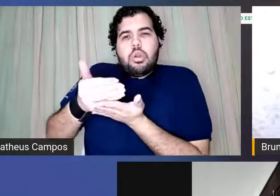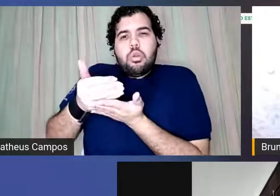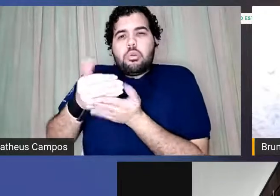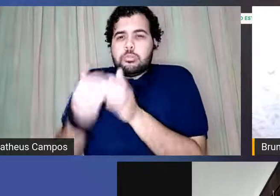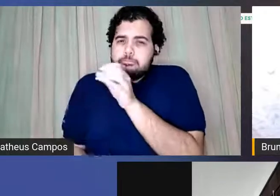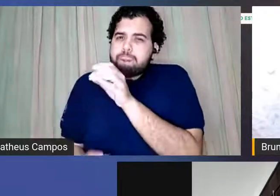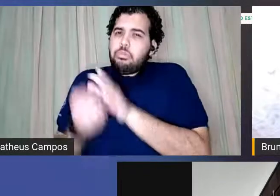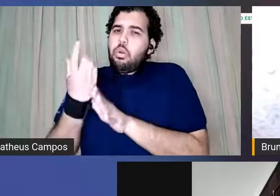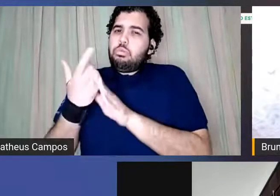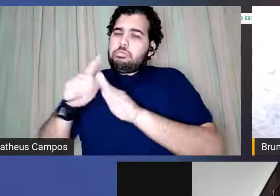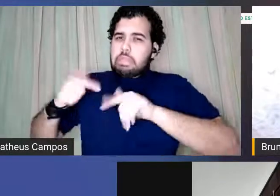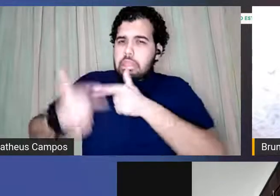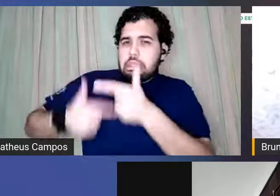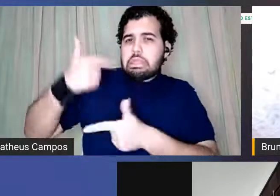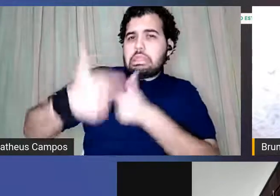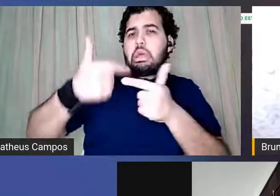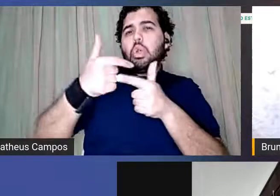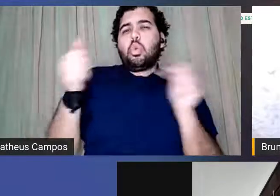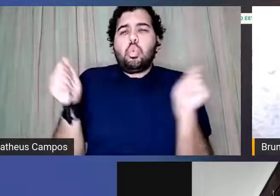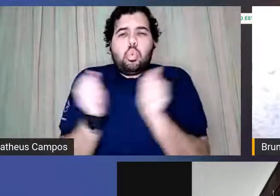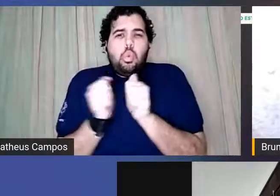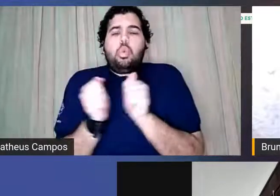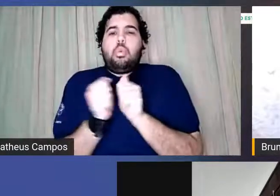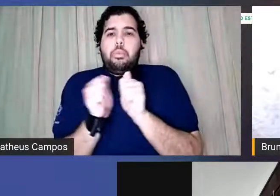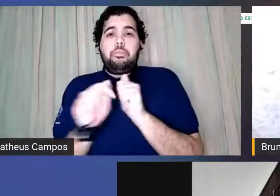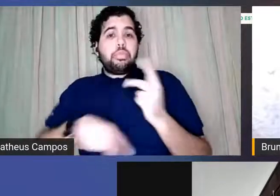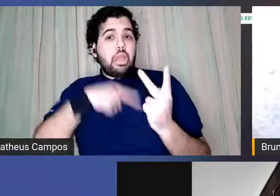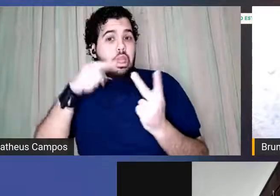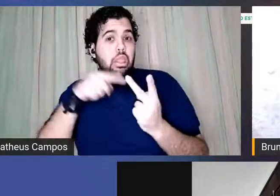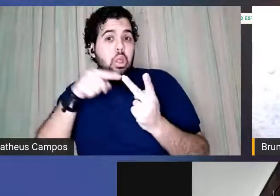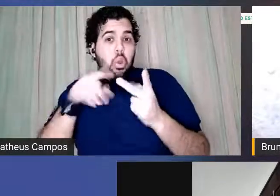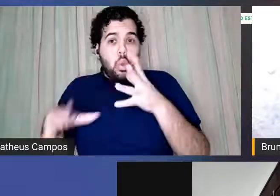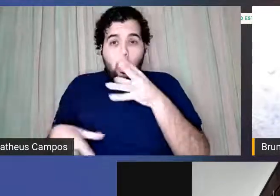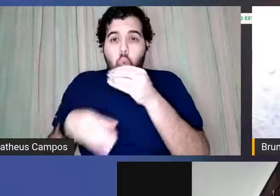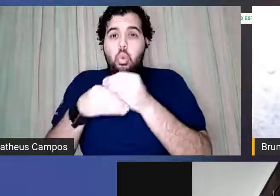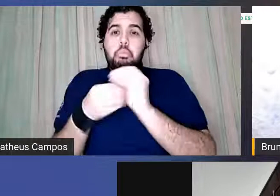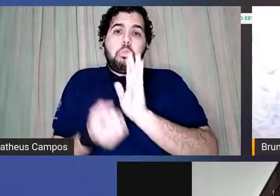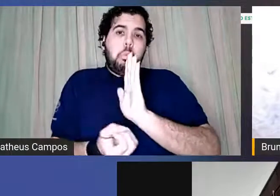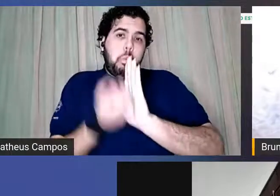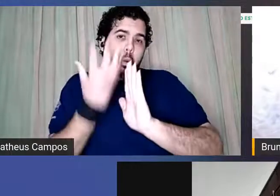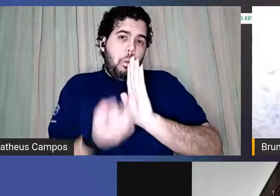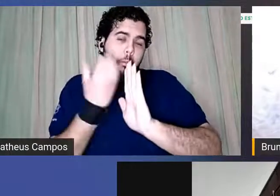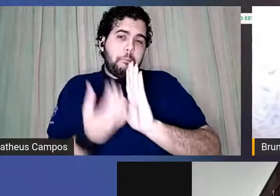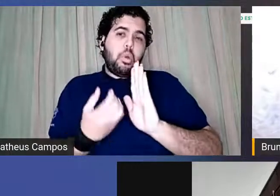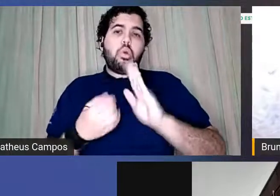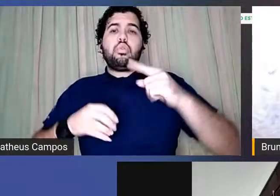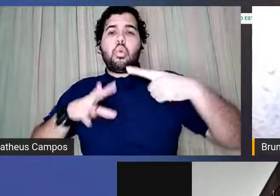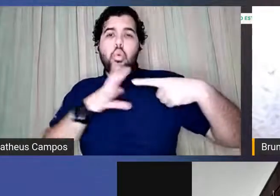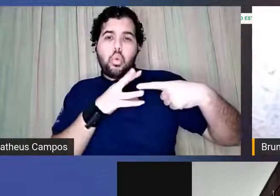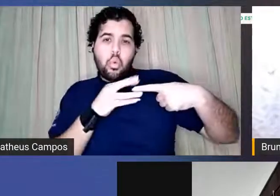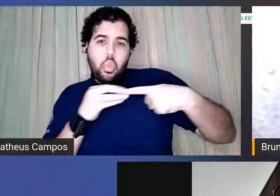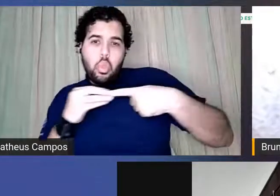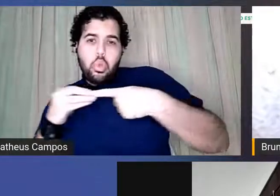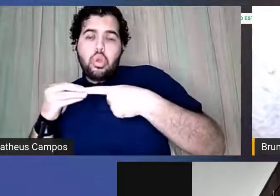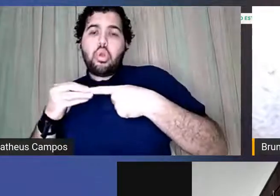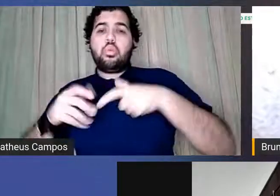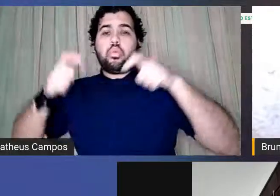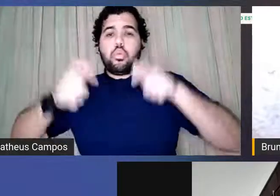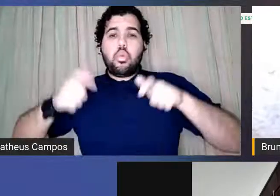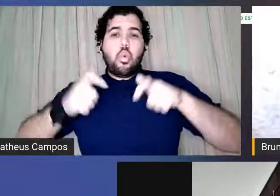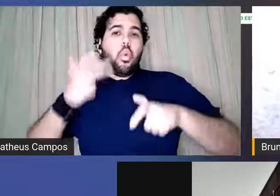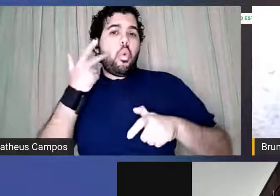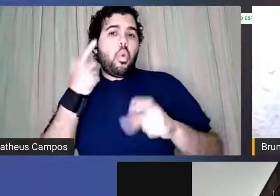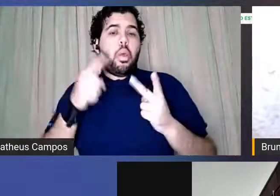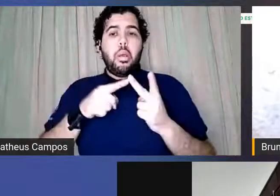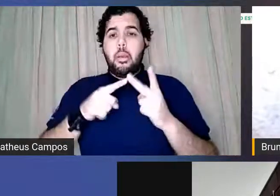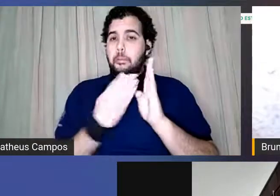juntas. Além disso, também tenho somado aí com os saraus, que acontecem nas periferias de Fortaleza, as bibliotecas